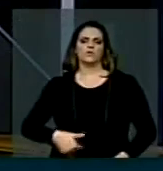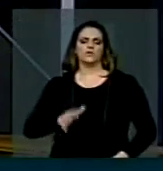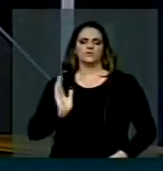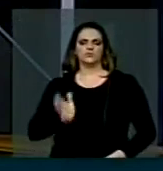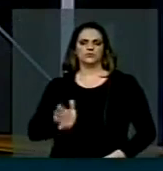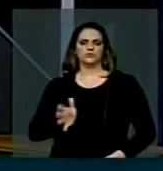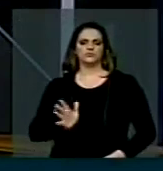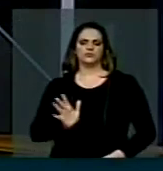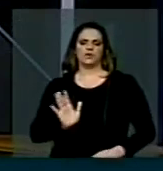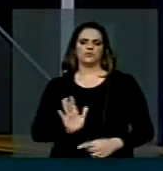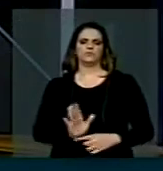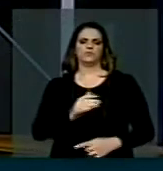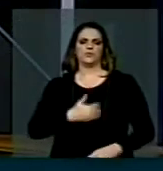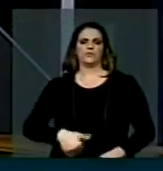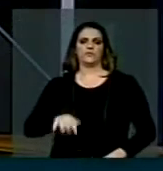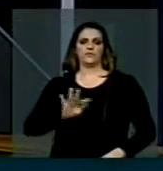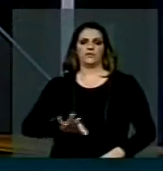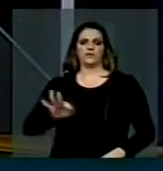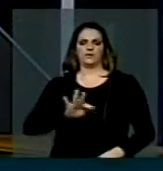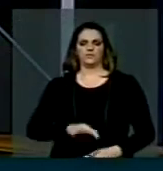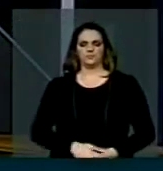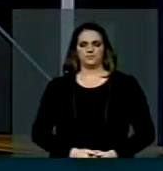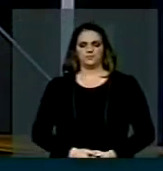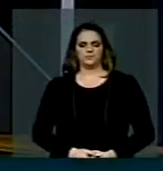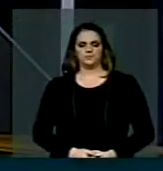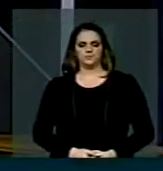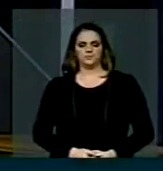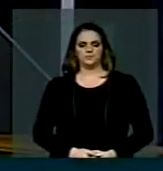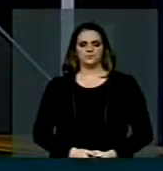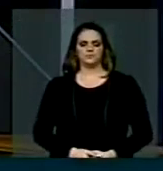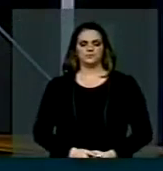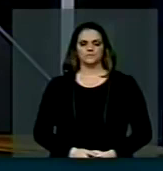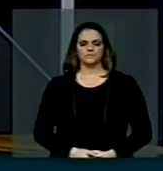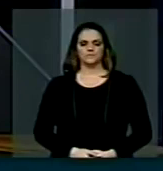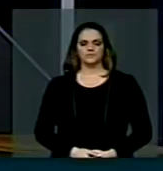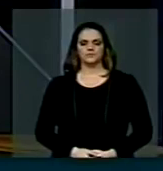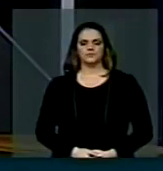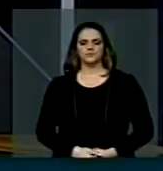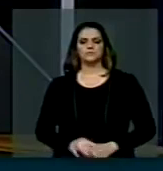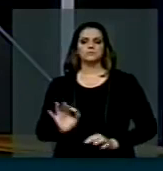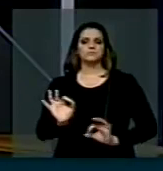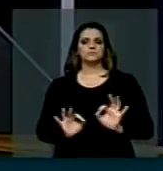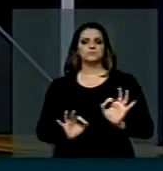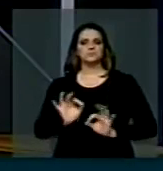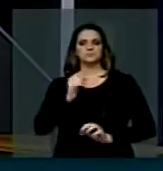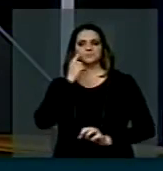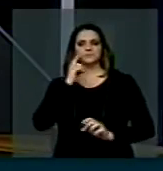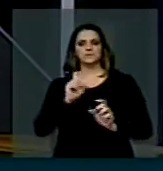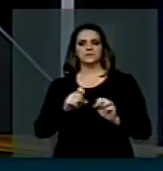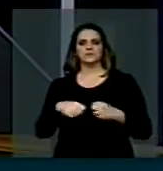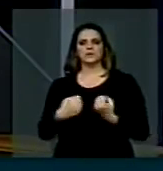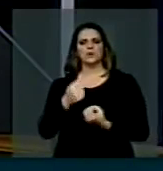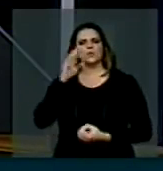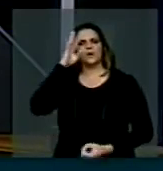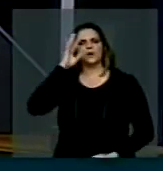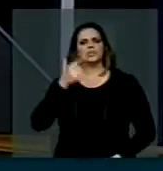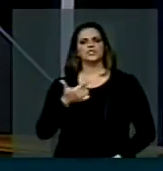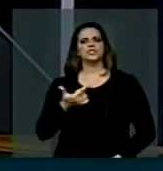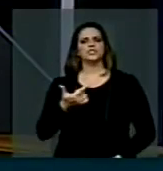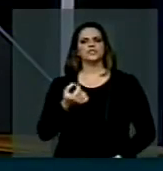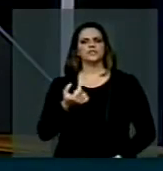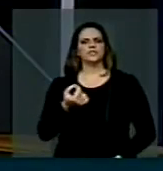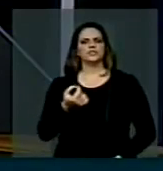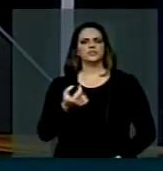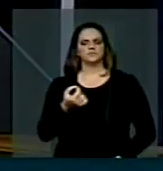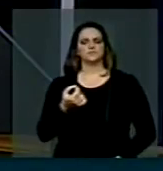federal está fazendo pelo norte do Brasil. Então, preparando o seminário, na quarta-feira, dia 20, depois